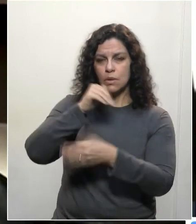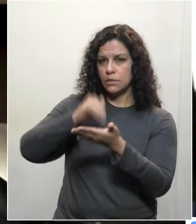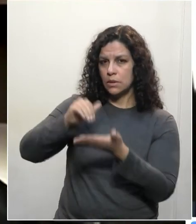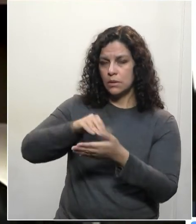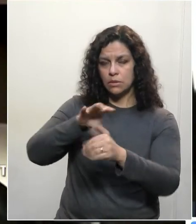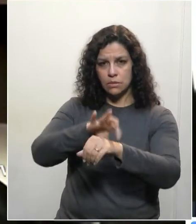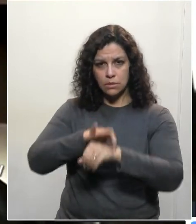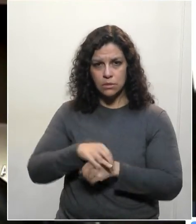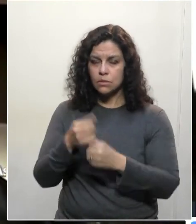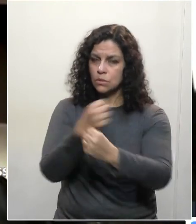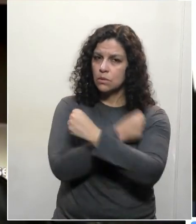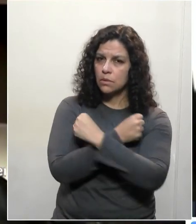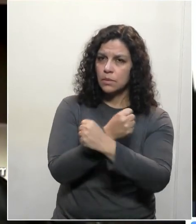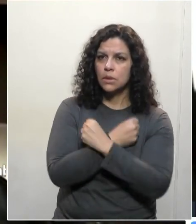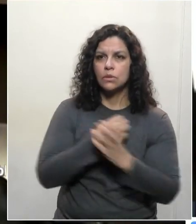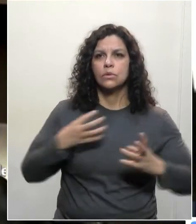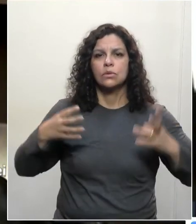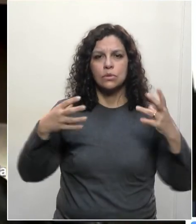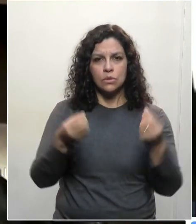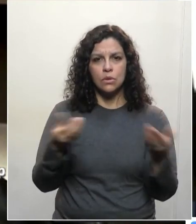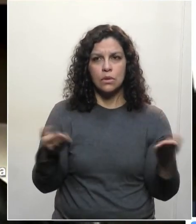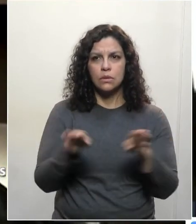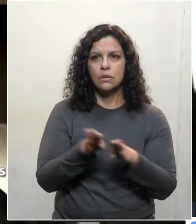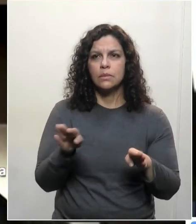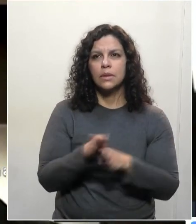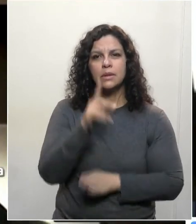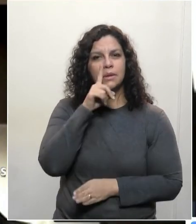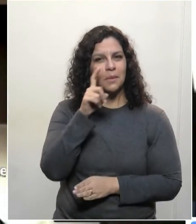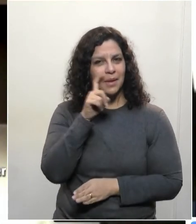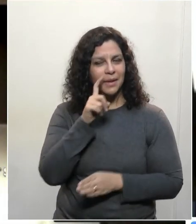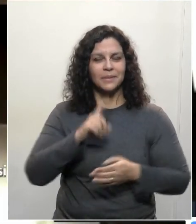Segurança, um abraço a todos e ao Michele também.